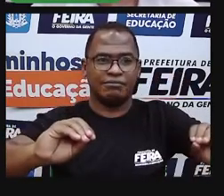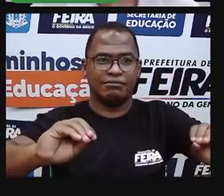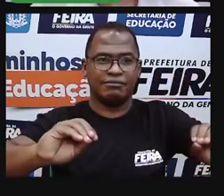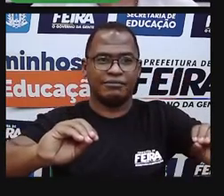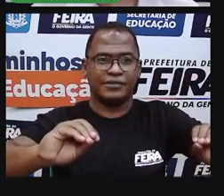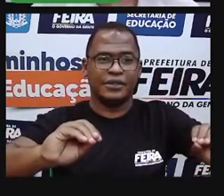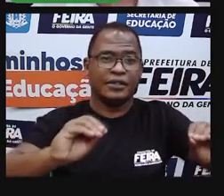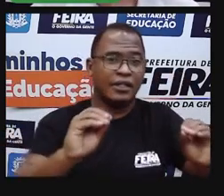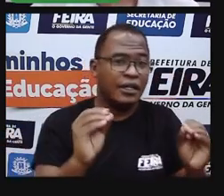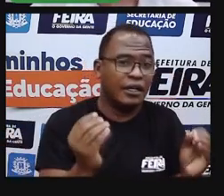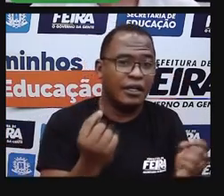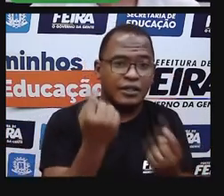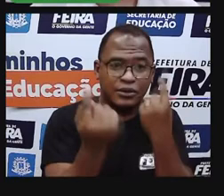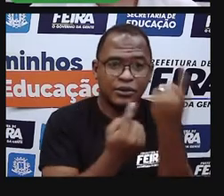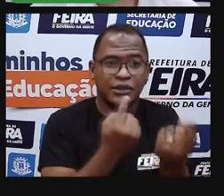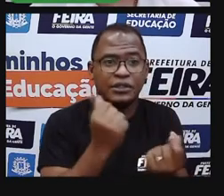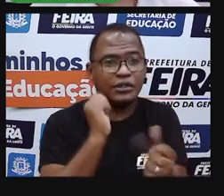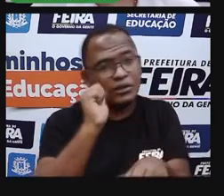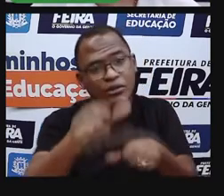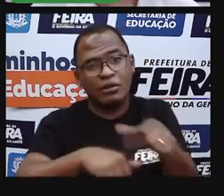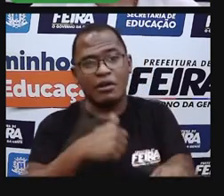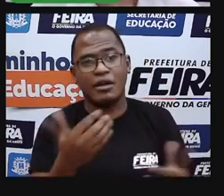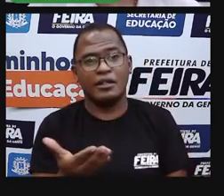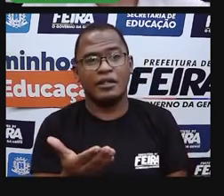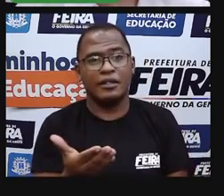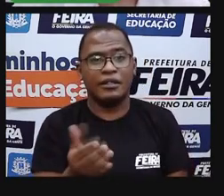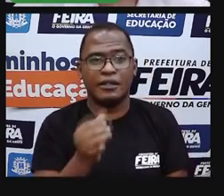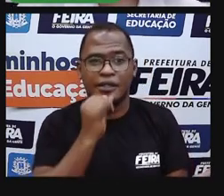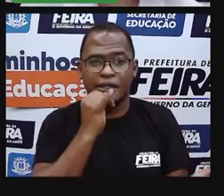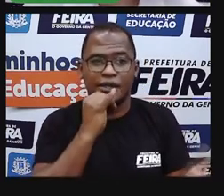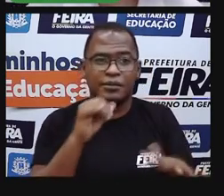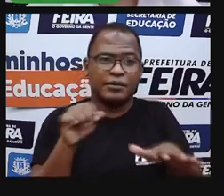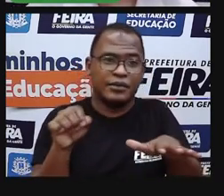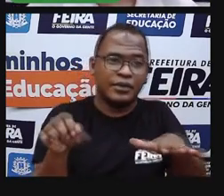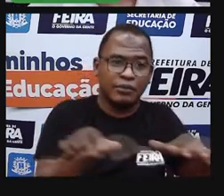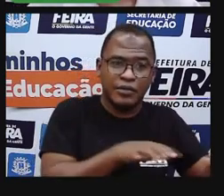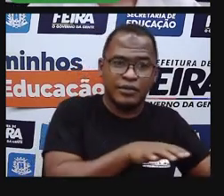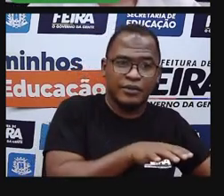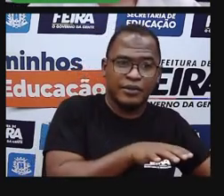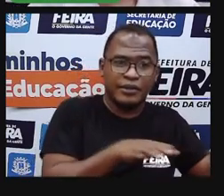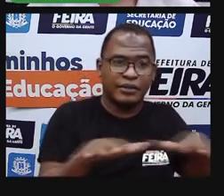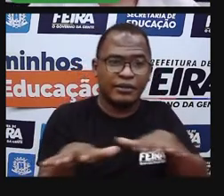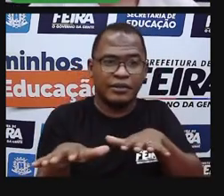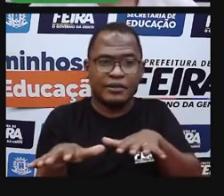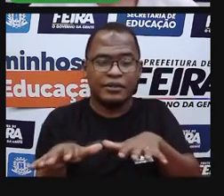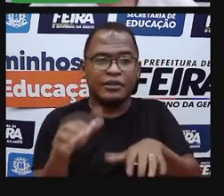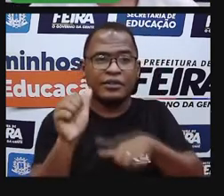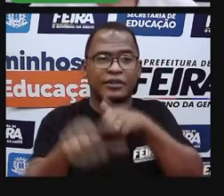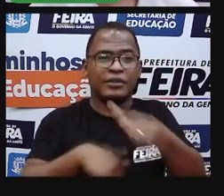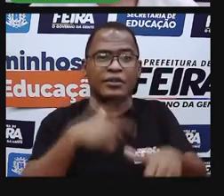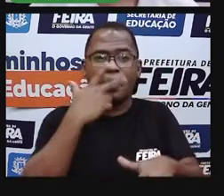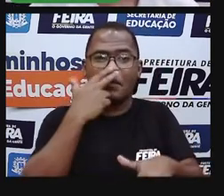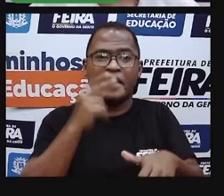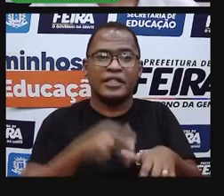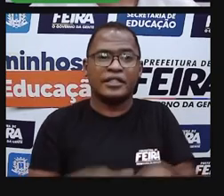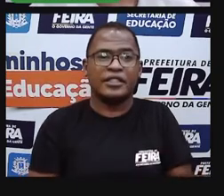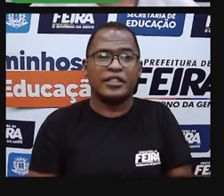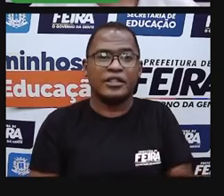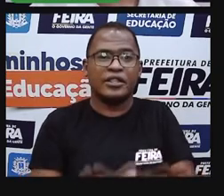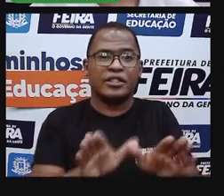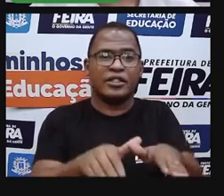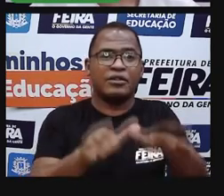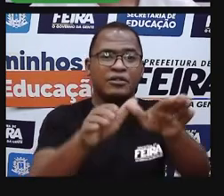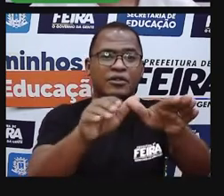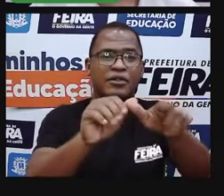se movem, as coisas se movimentam, as coisas voam e muitas coisas desaparecem. Então,